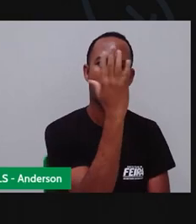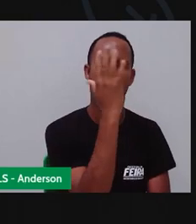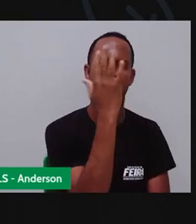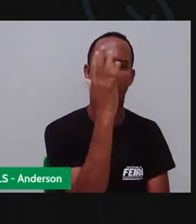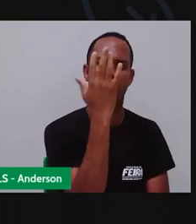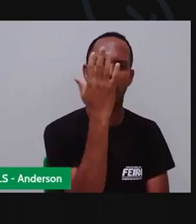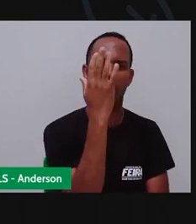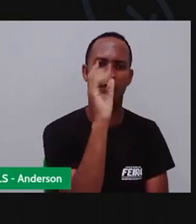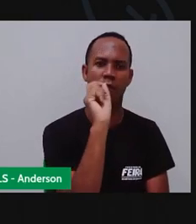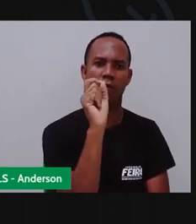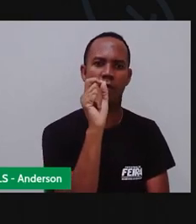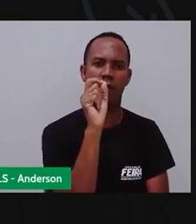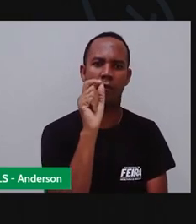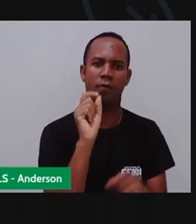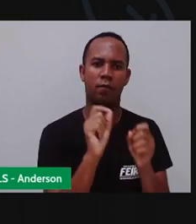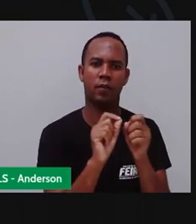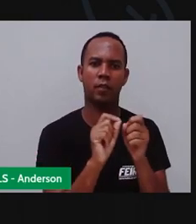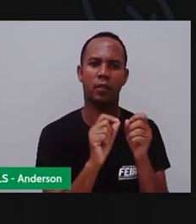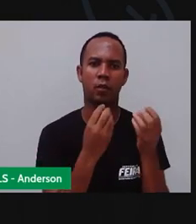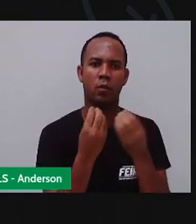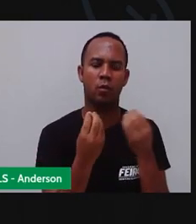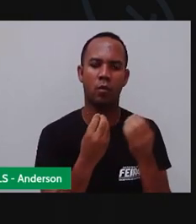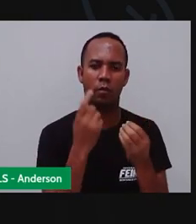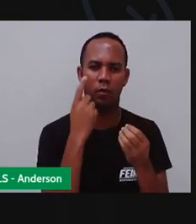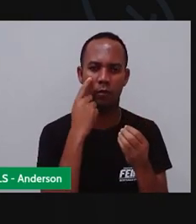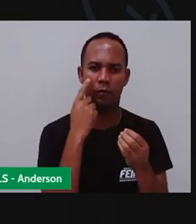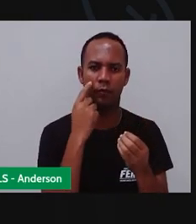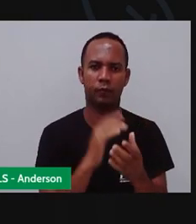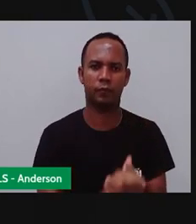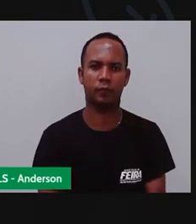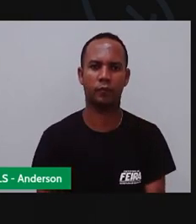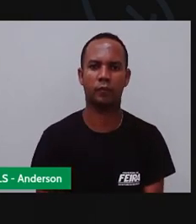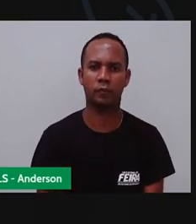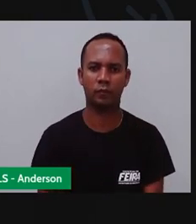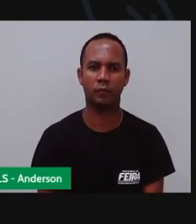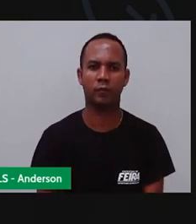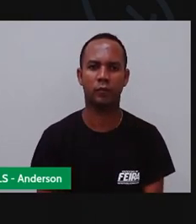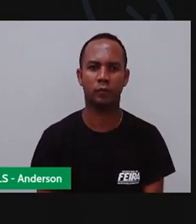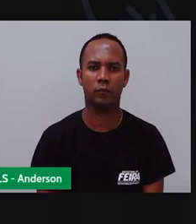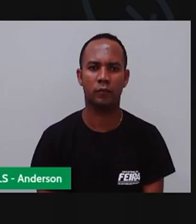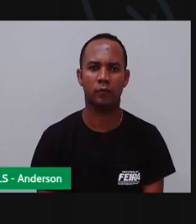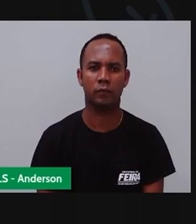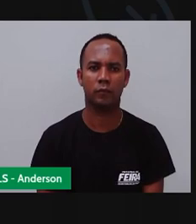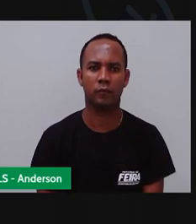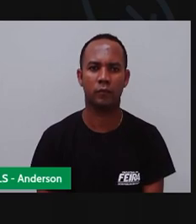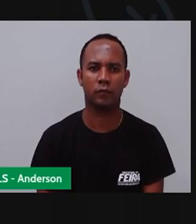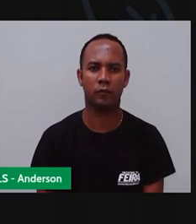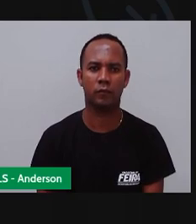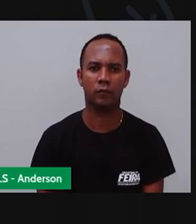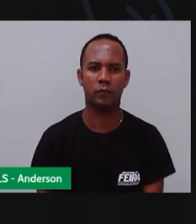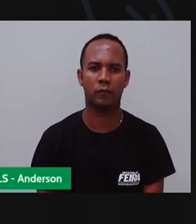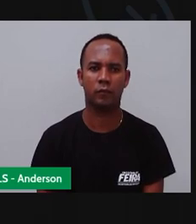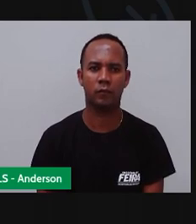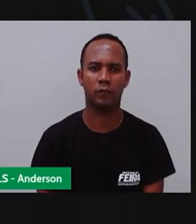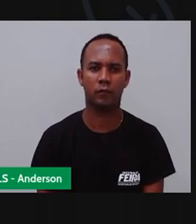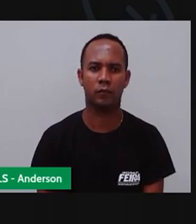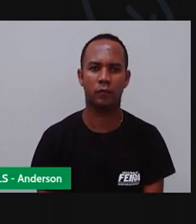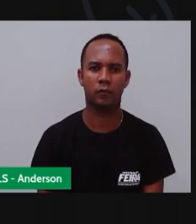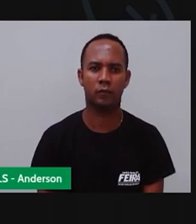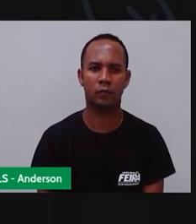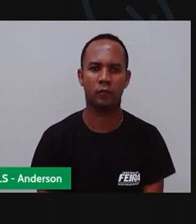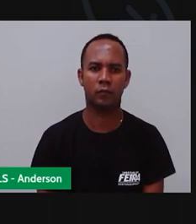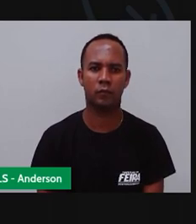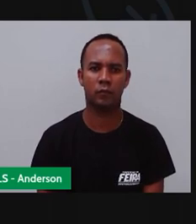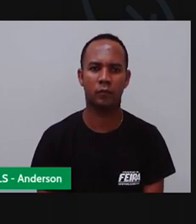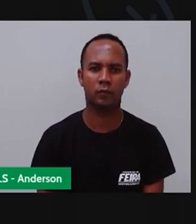Porque a Pro prendeu só na parte da frente Ela simplesmente esqueceu Que ela tinha que prender na parte de trás